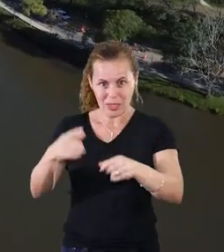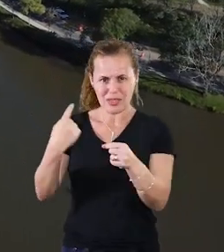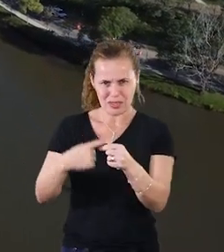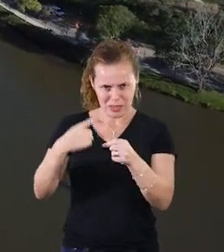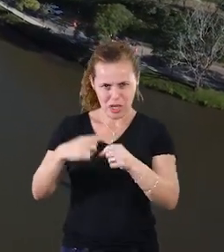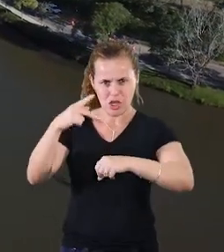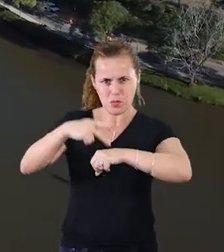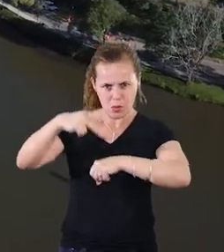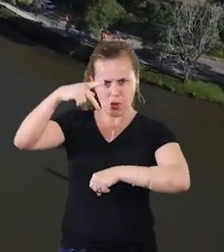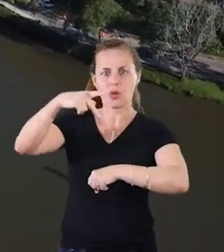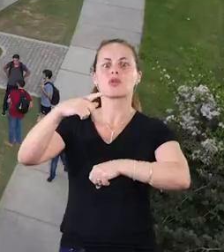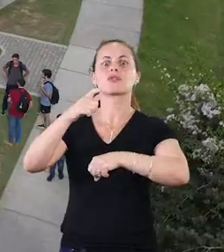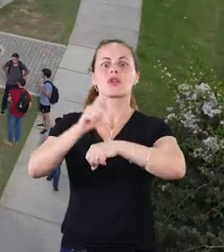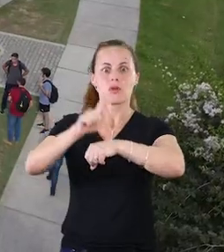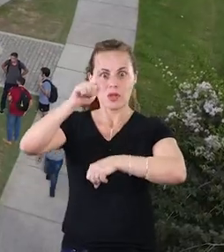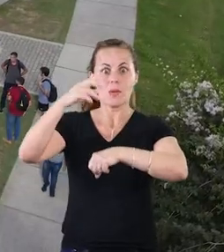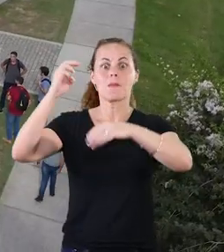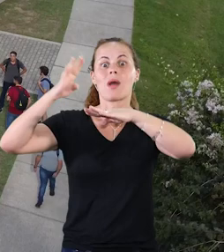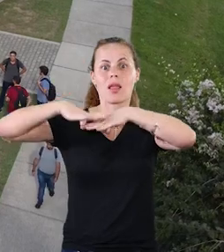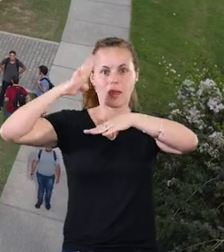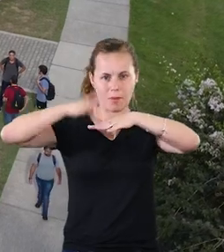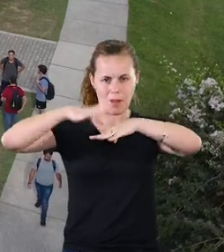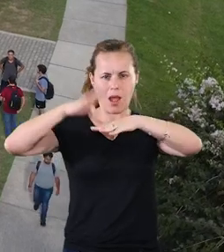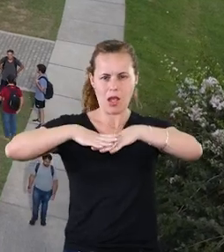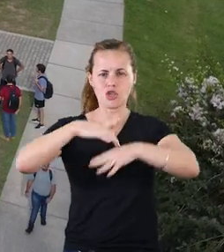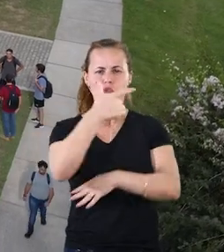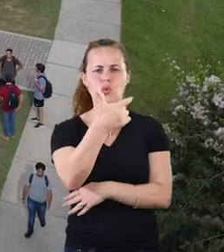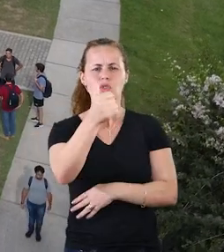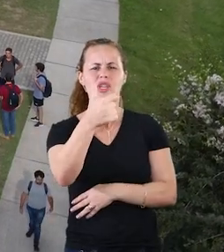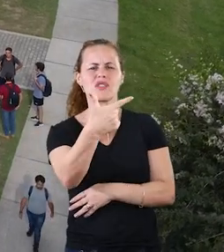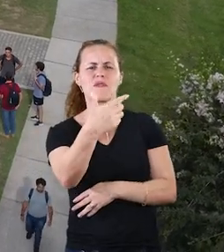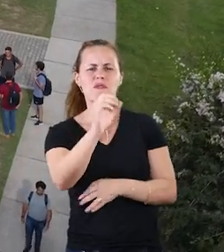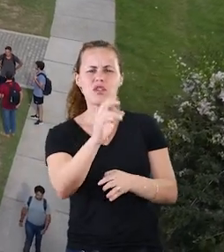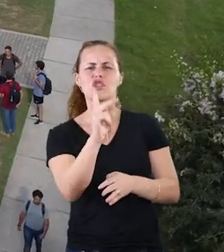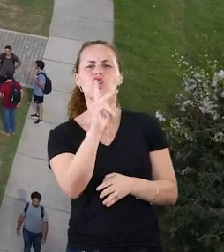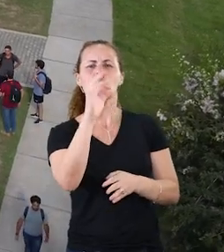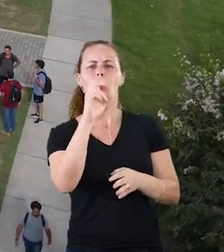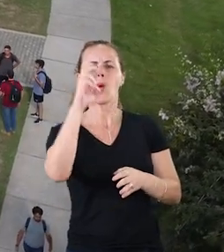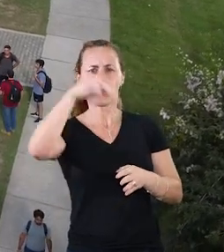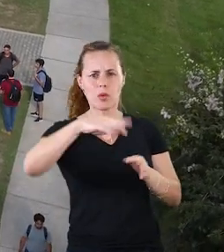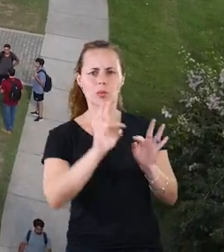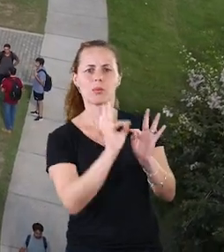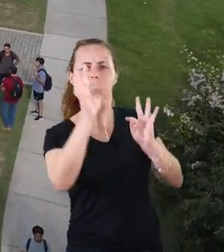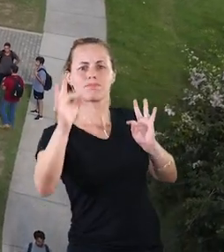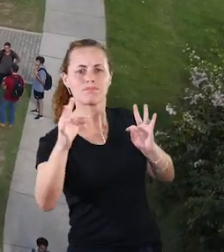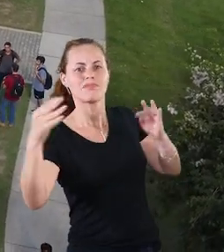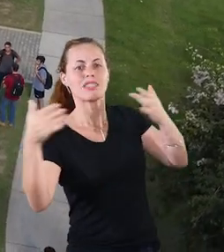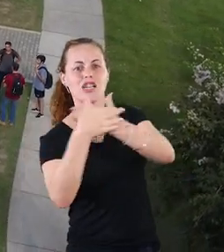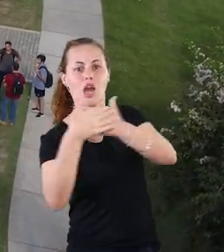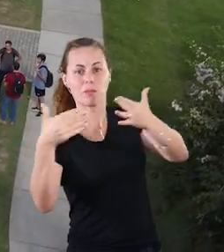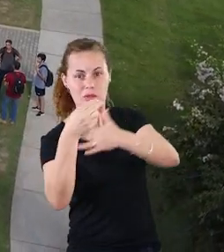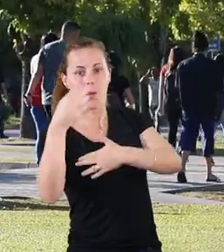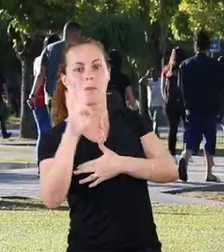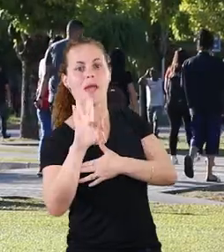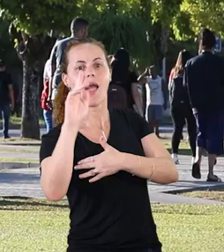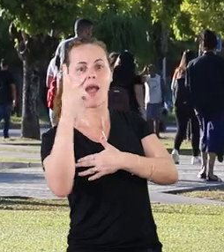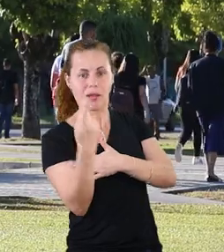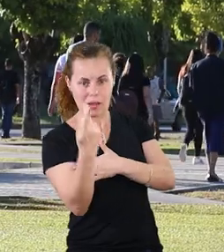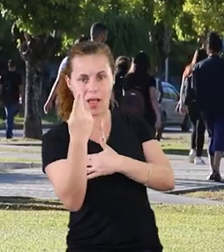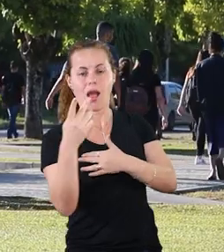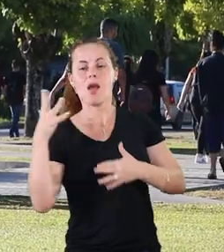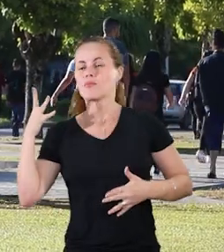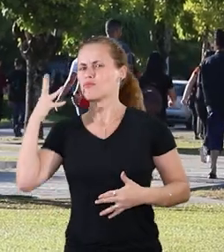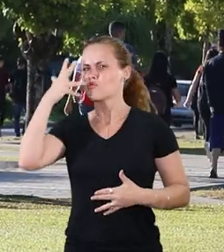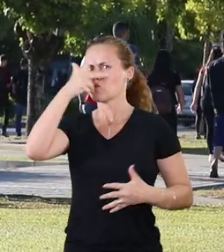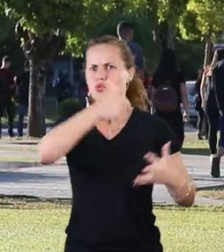pós-graduação em Matemática, está localizado a 220 quilômetros da capital Belo Horizonte. Além